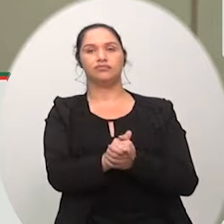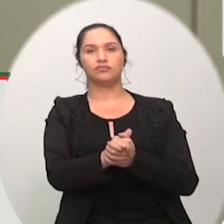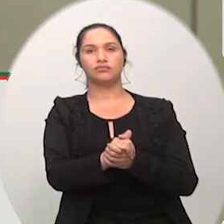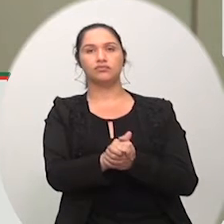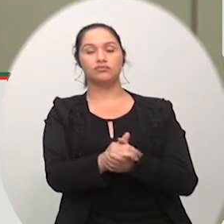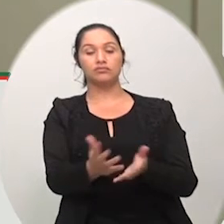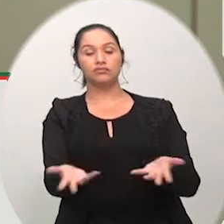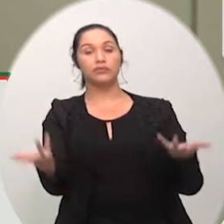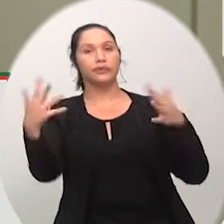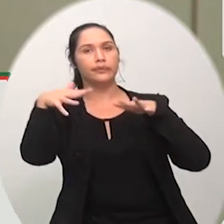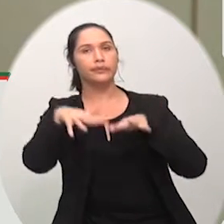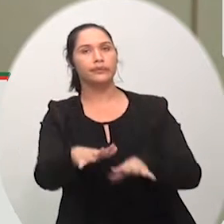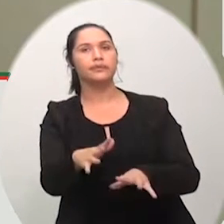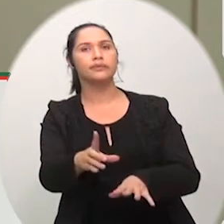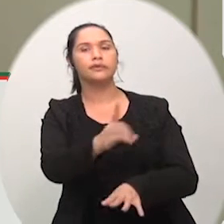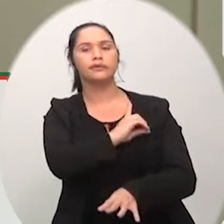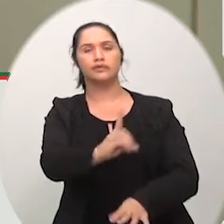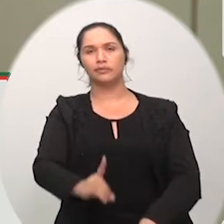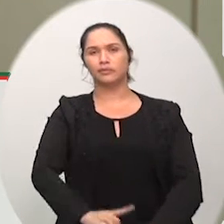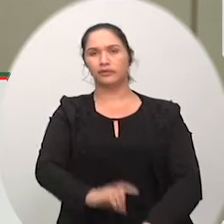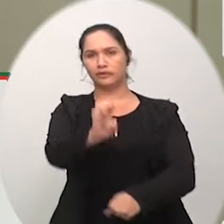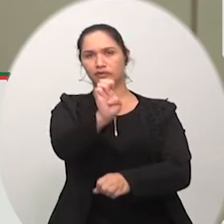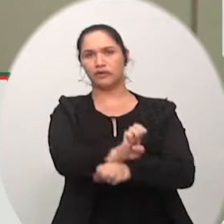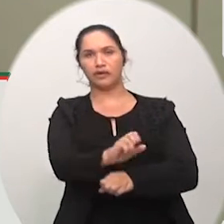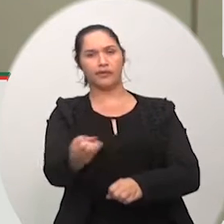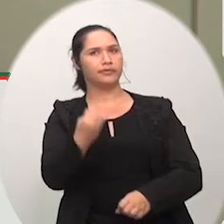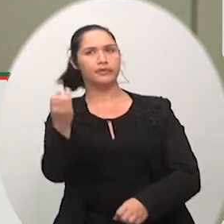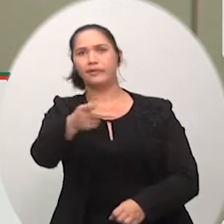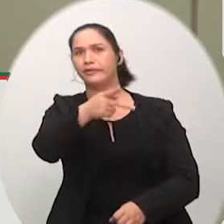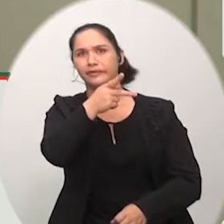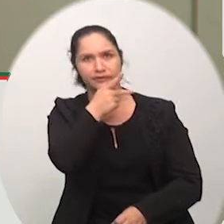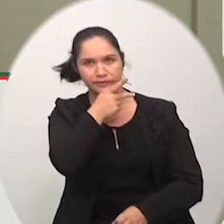envolver os deputados estaduais dependendo de sigla